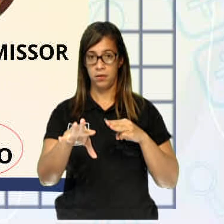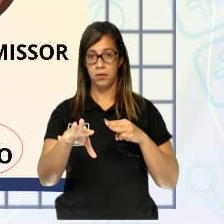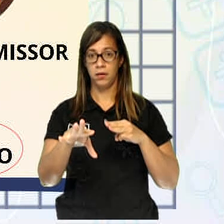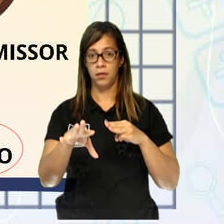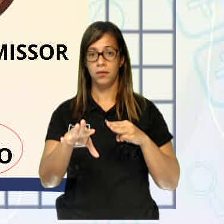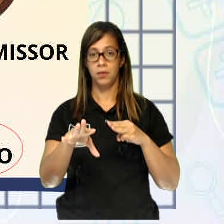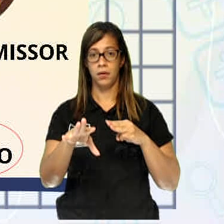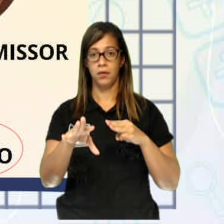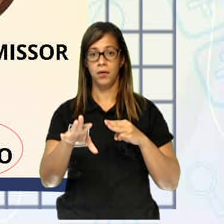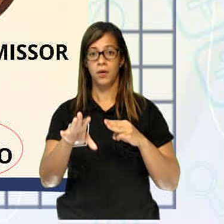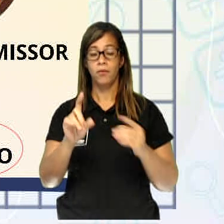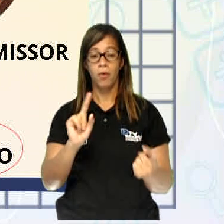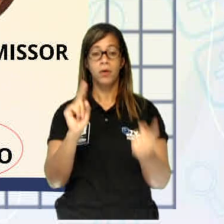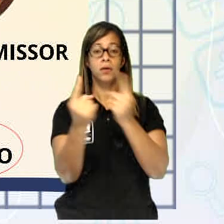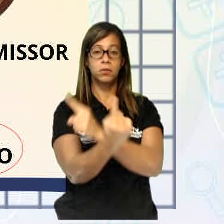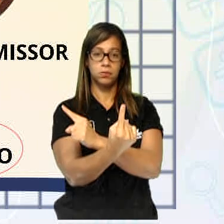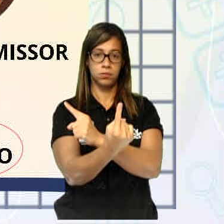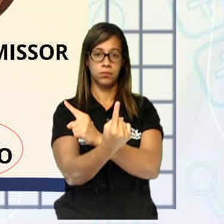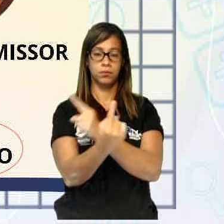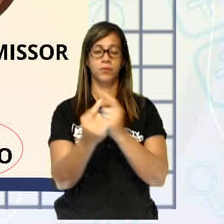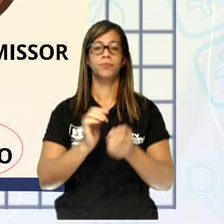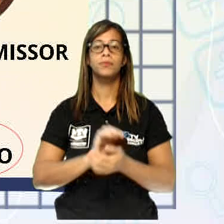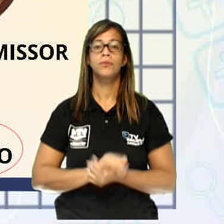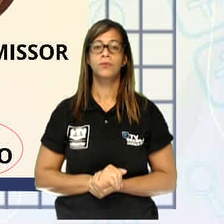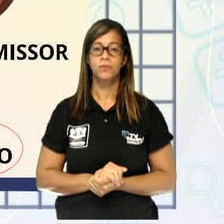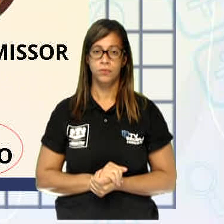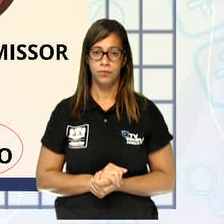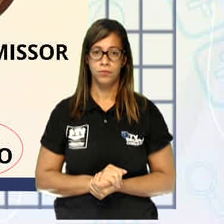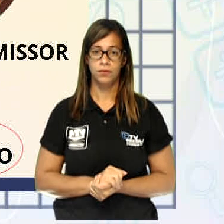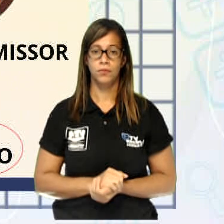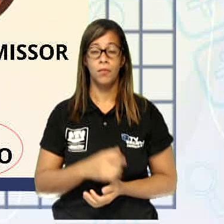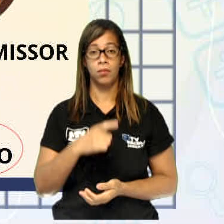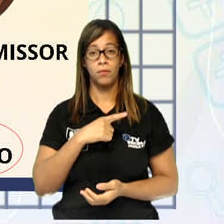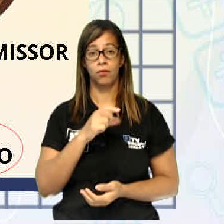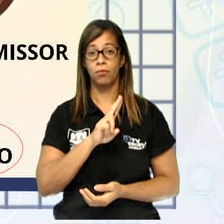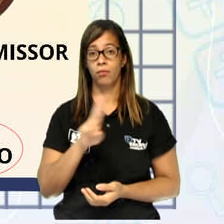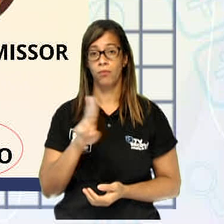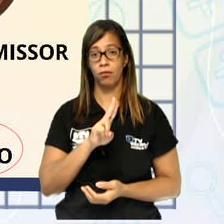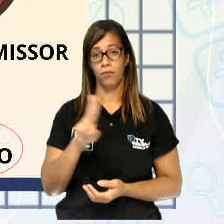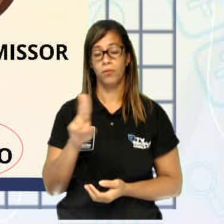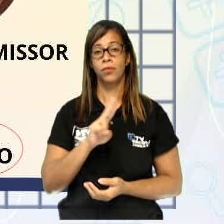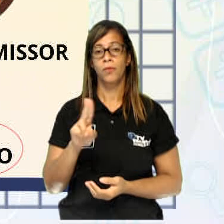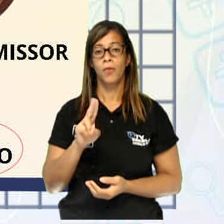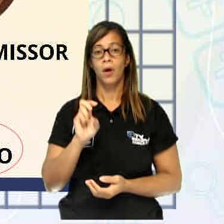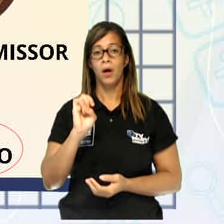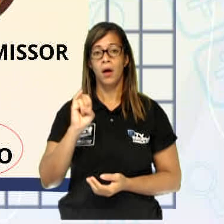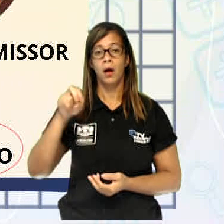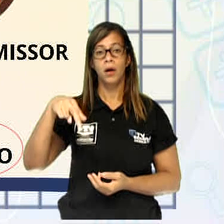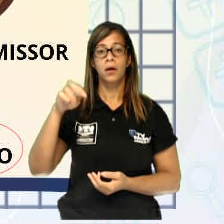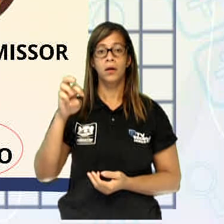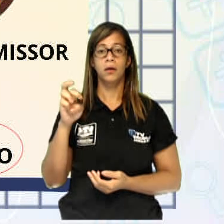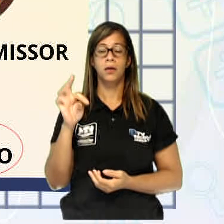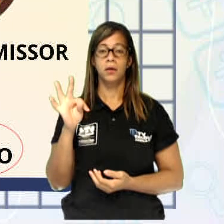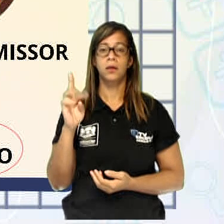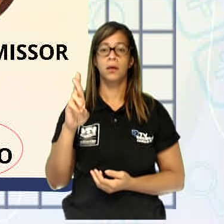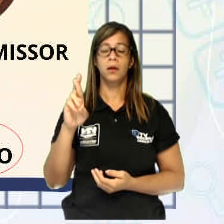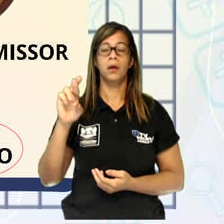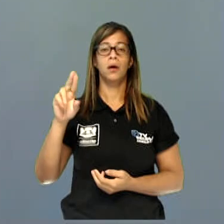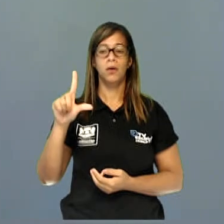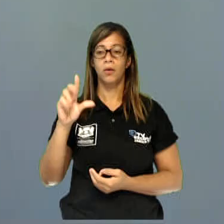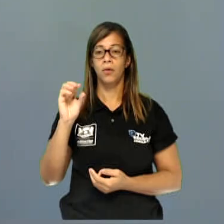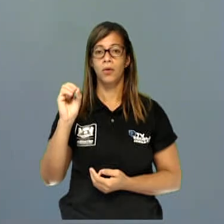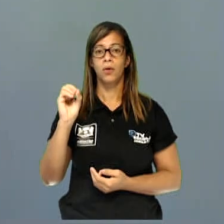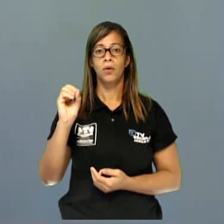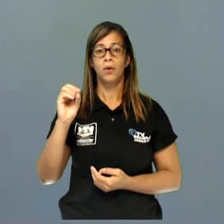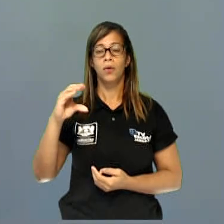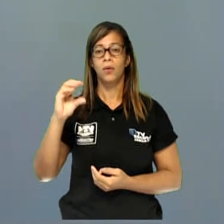troca entre emissor e receptor. E eles serão chamados de interlocutores. O código é justamente a língua que